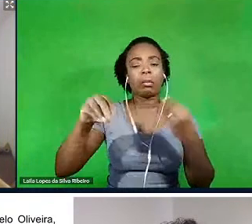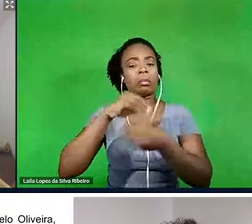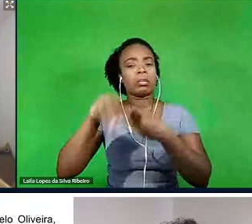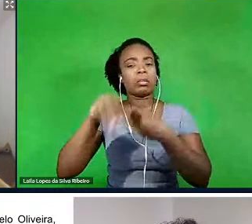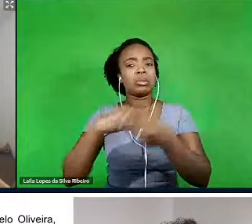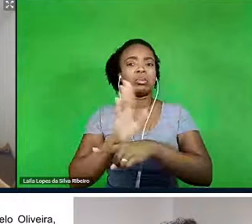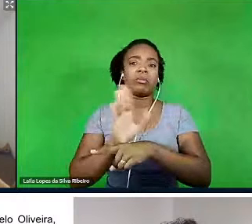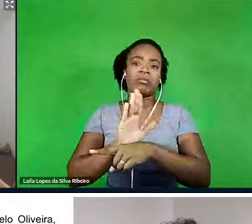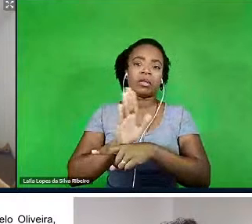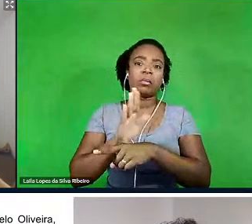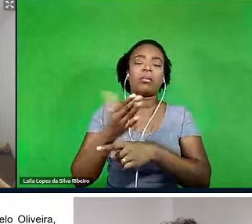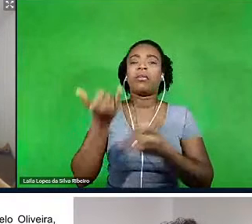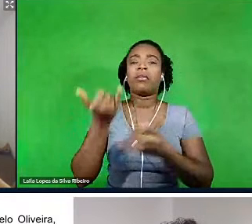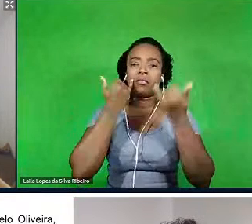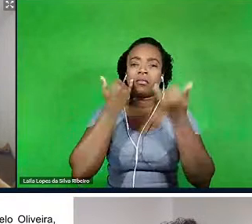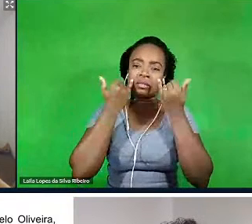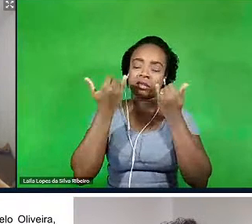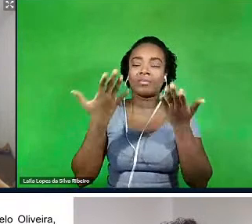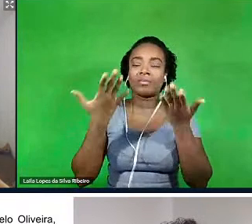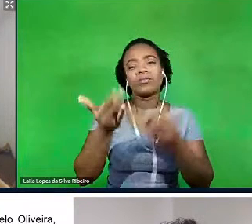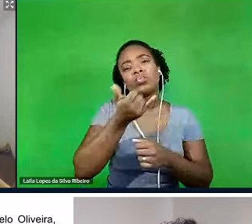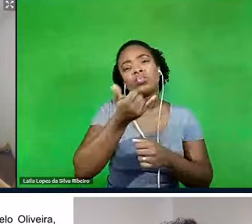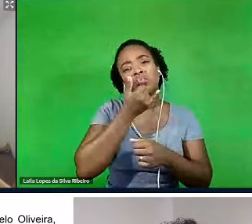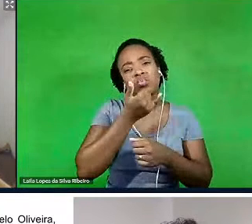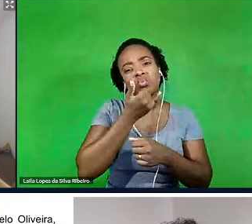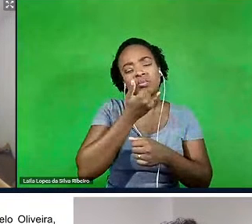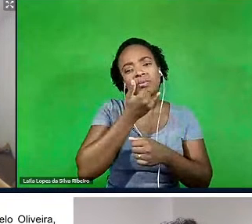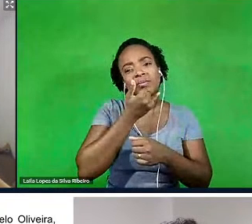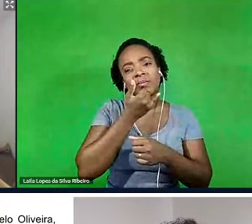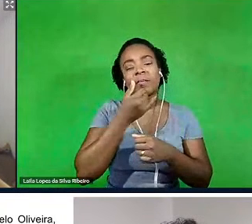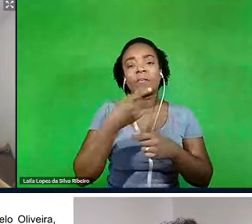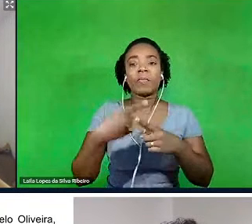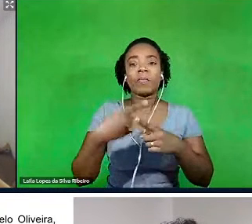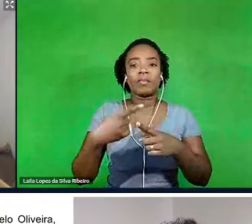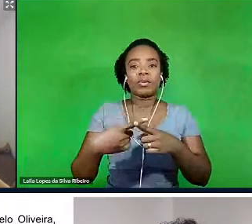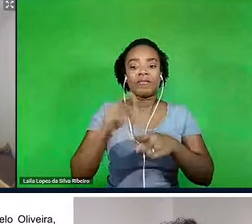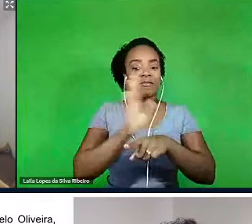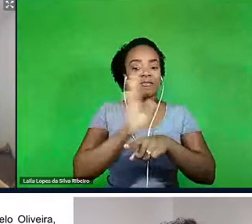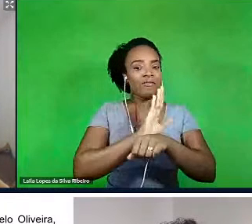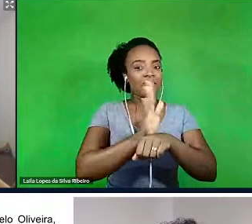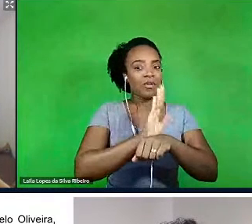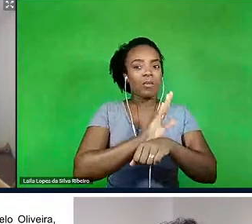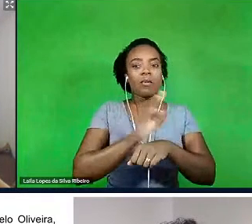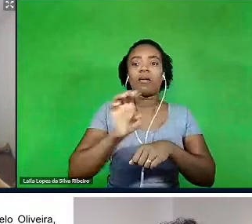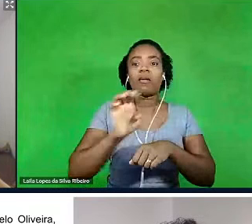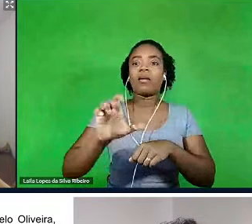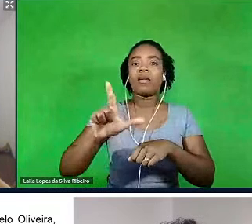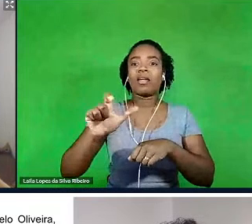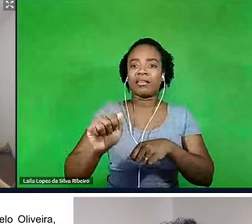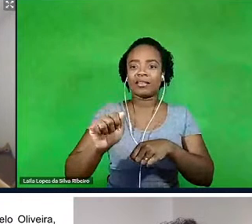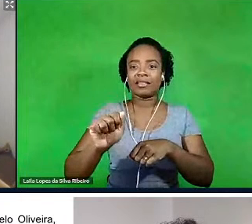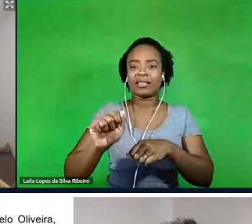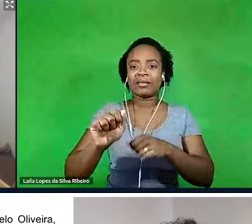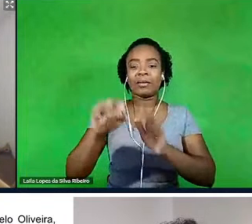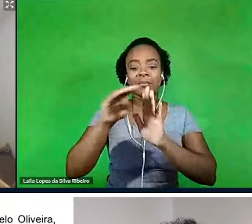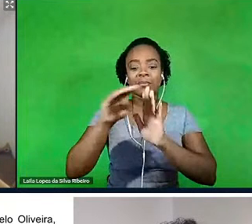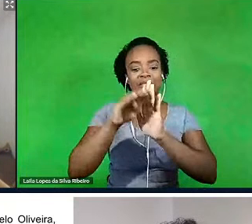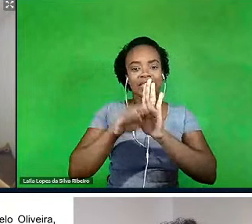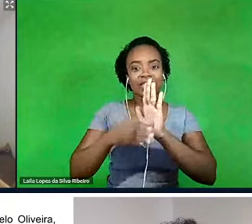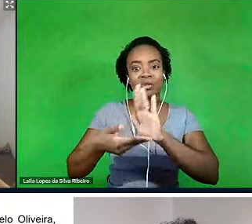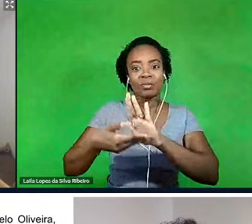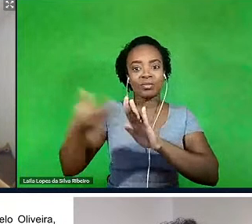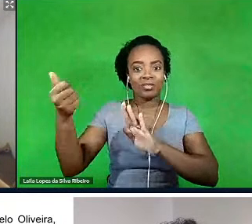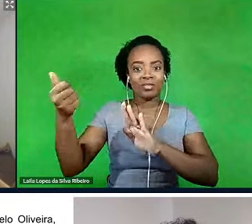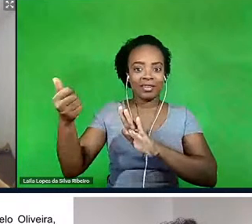pedir desculpas, mas, por como eu tirei o filme da lista, eu não revi ele agora, então, eu não me sinto assim,